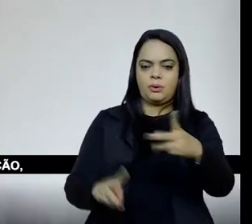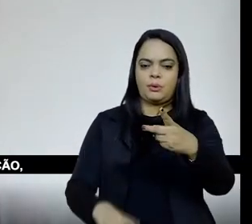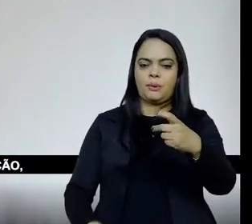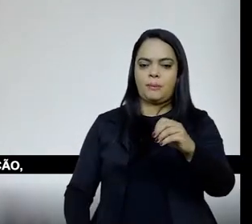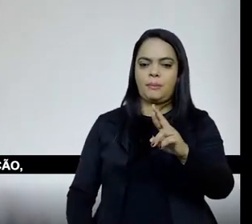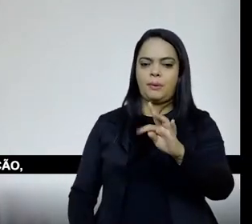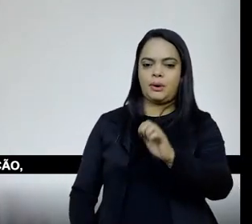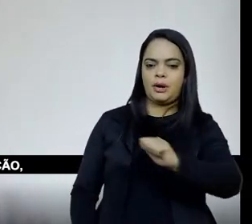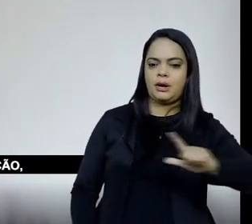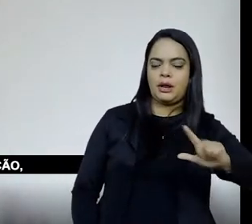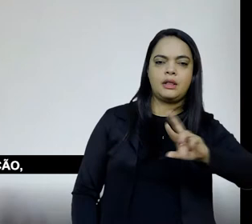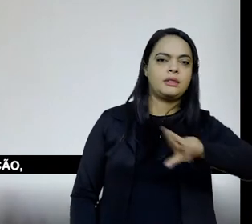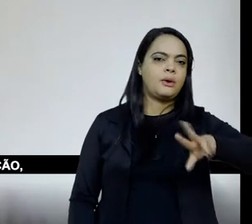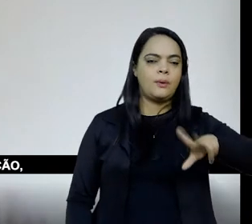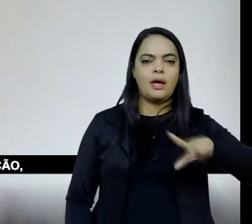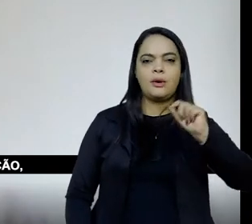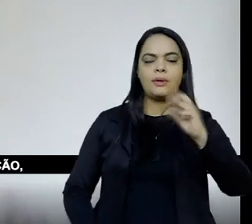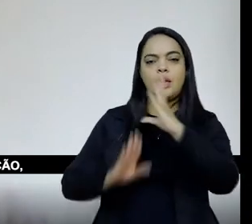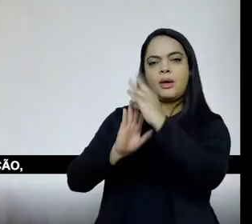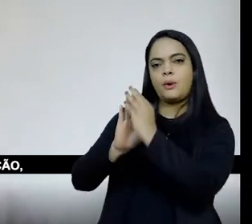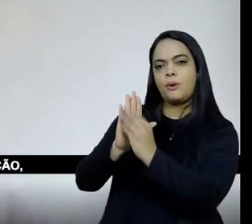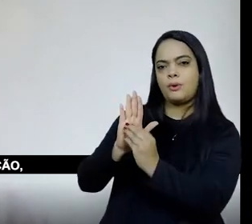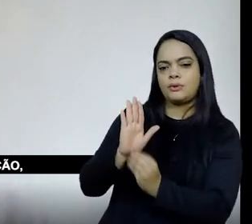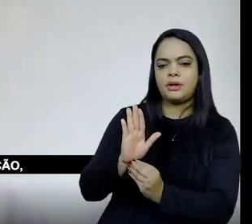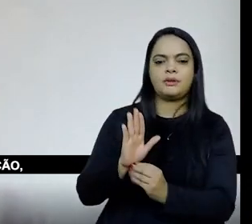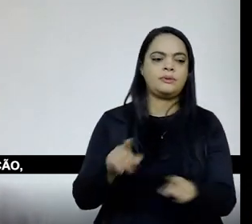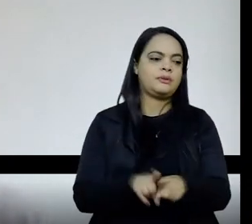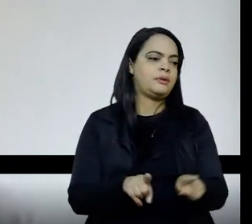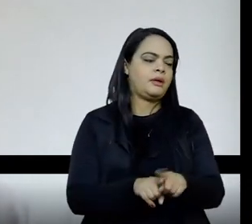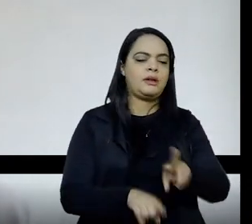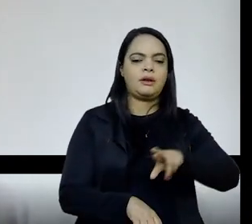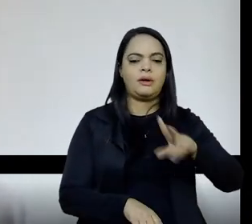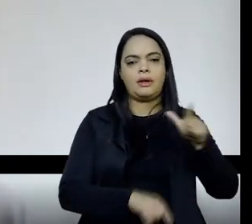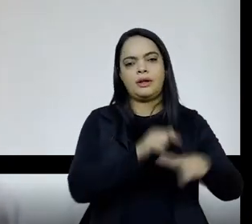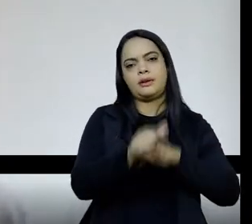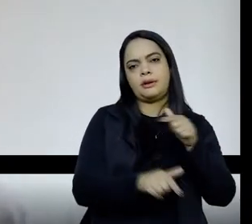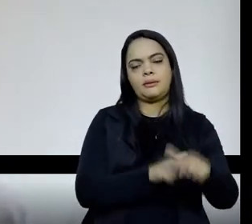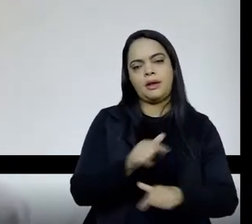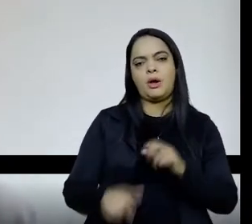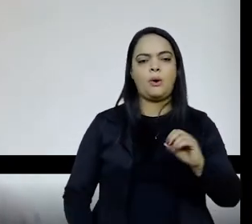produzindo conteúdo, quer dizer, e, ao ver, não é trabalhando na operacionalização, mas nesse olhar